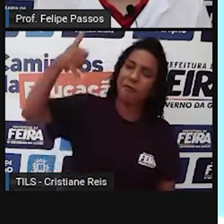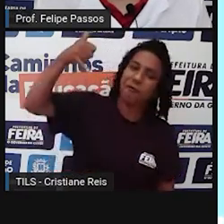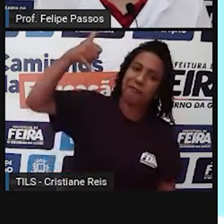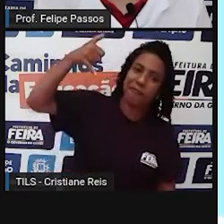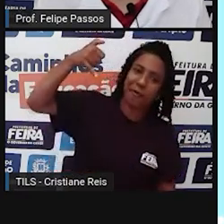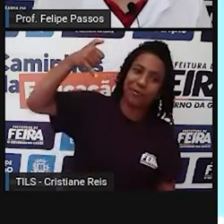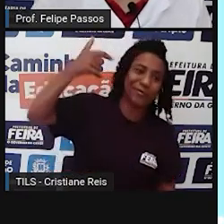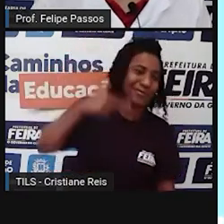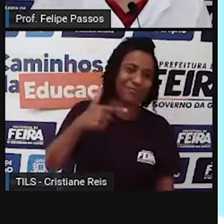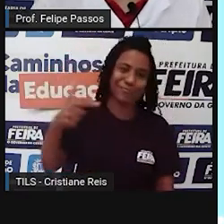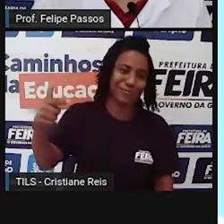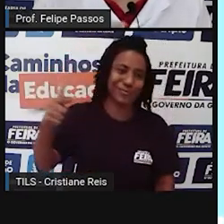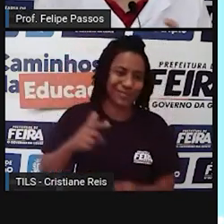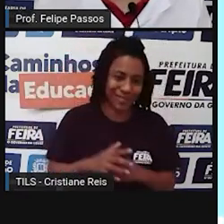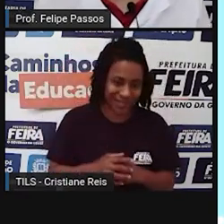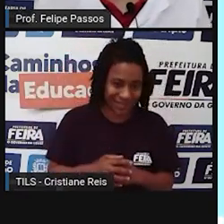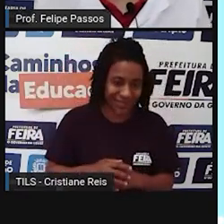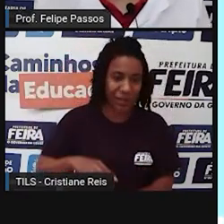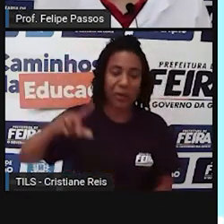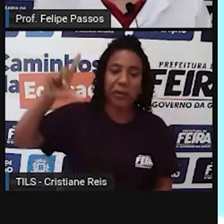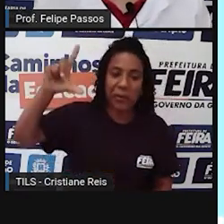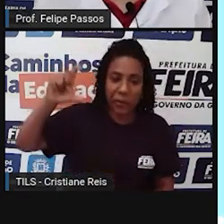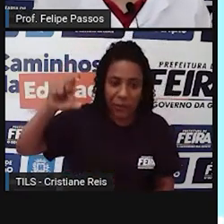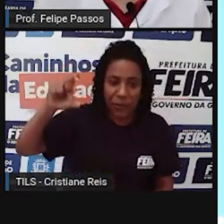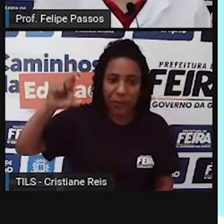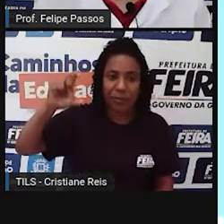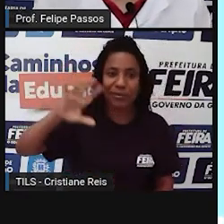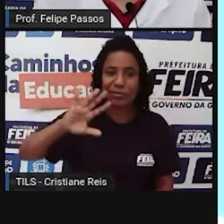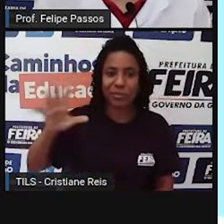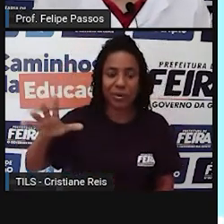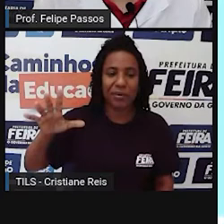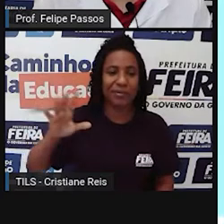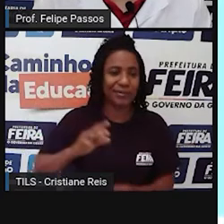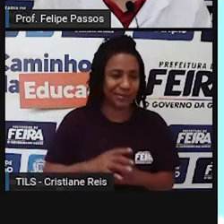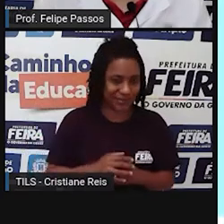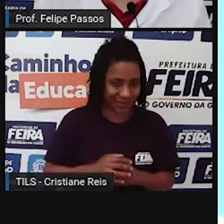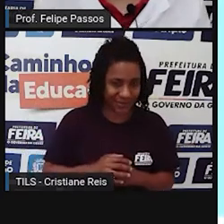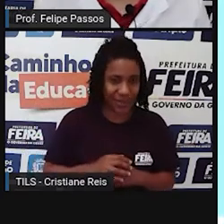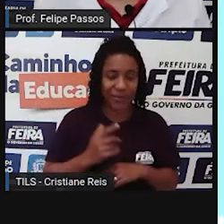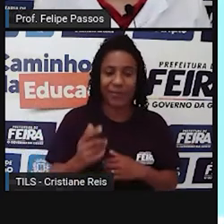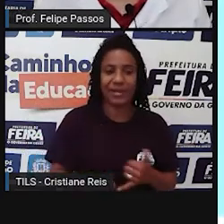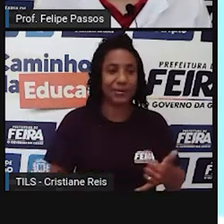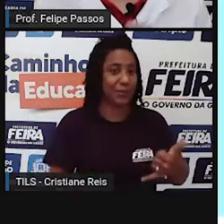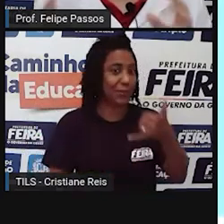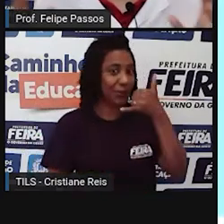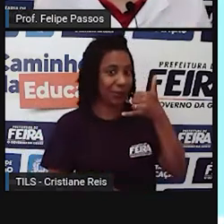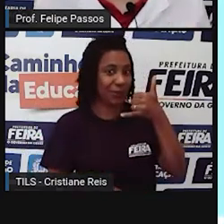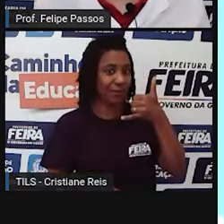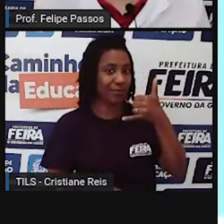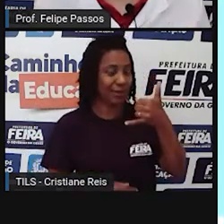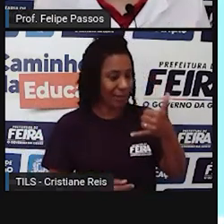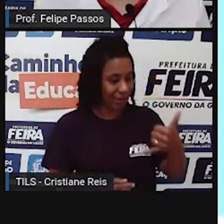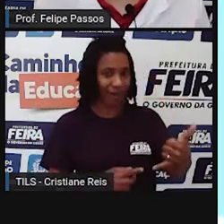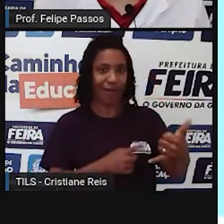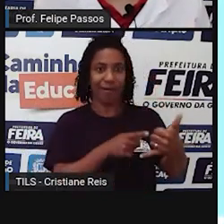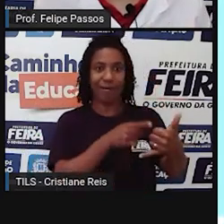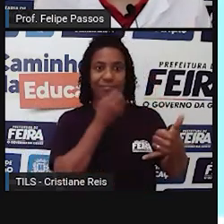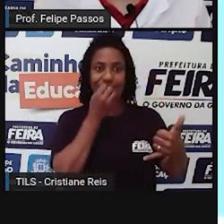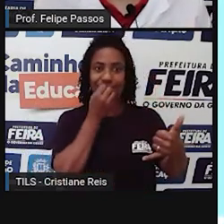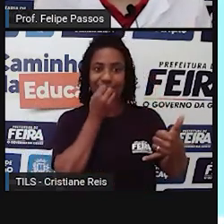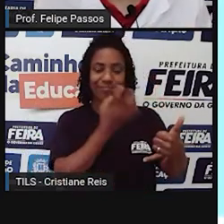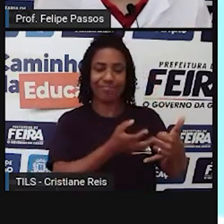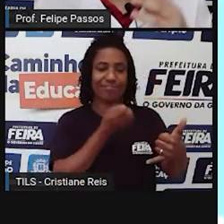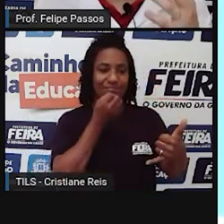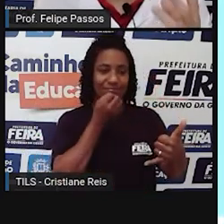vídeos, e aí, em um intervalo super curto, esses aparelhos, eles mudaram muito a cara do mundo, tá? Não